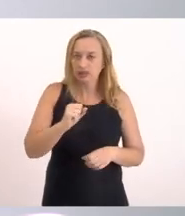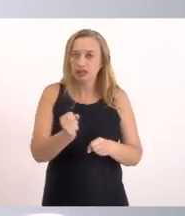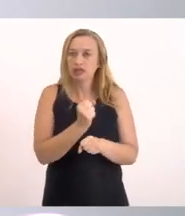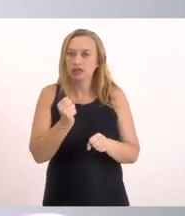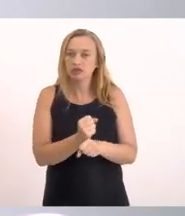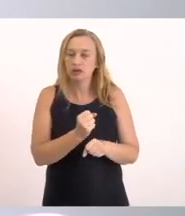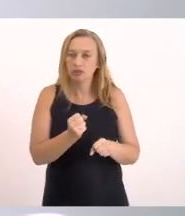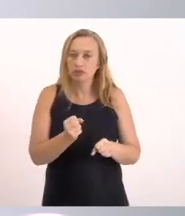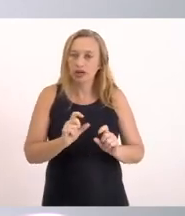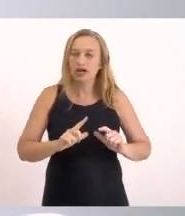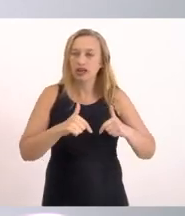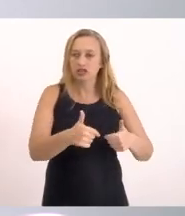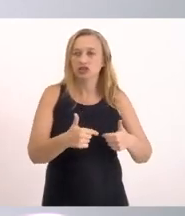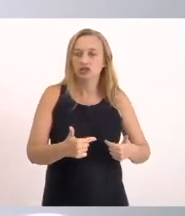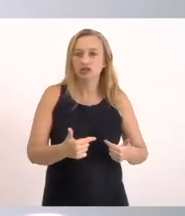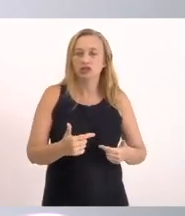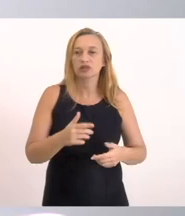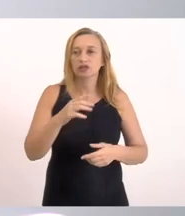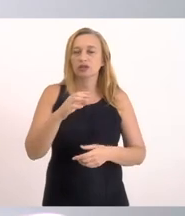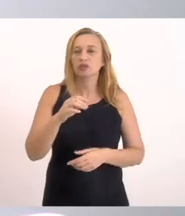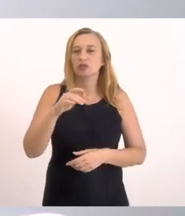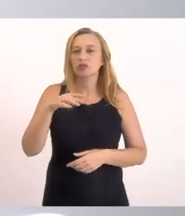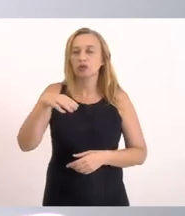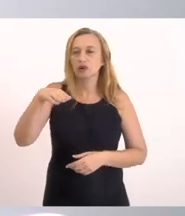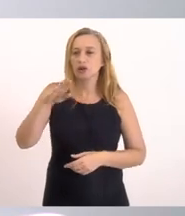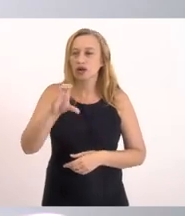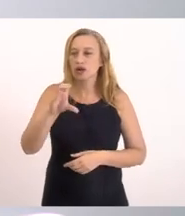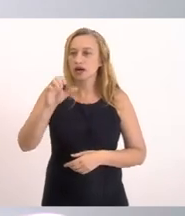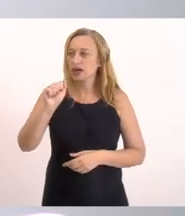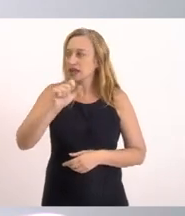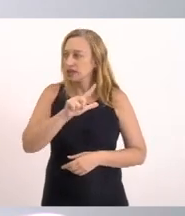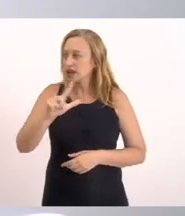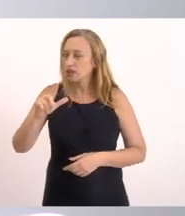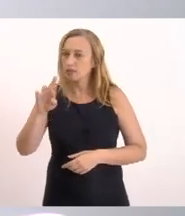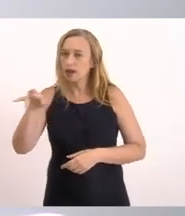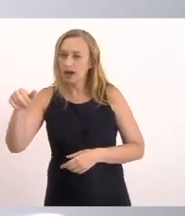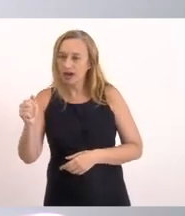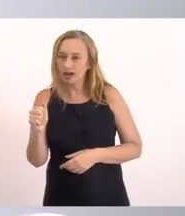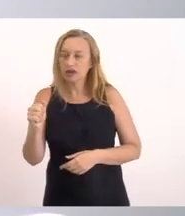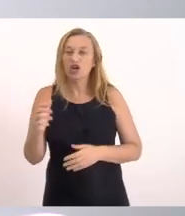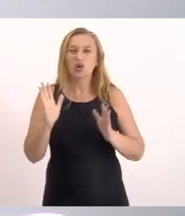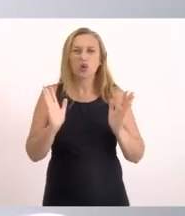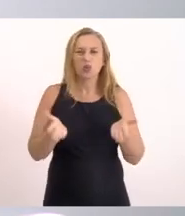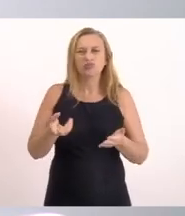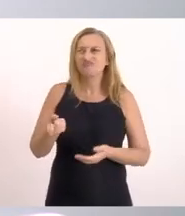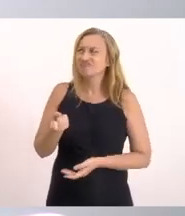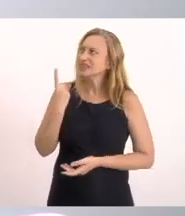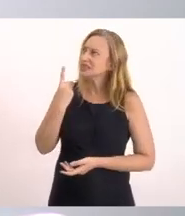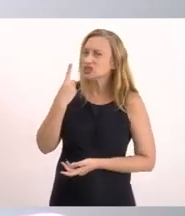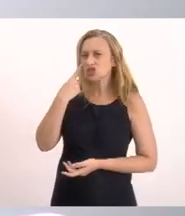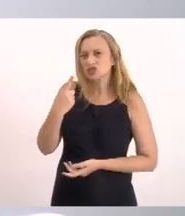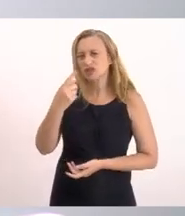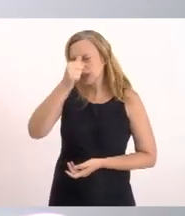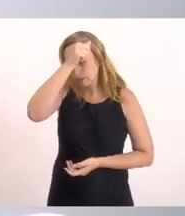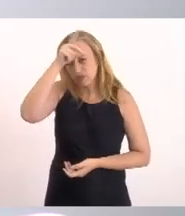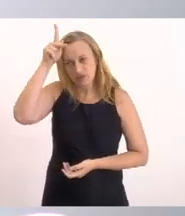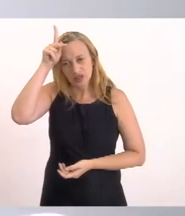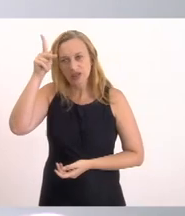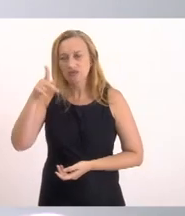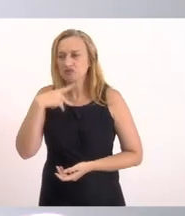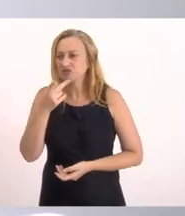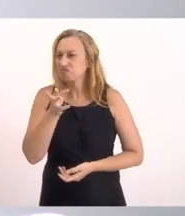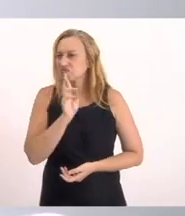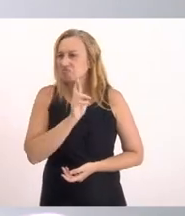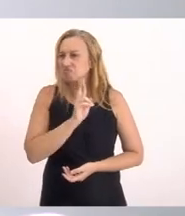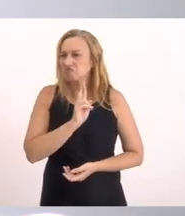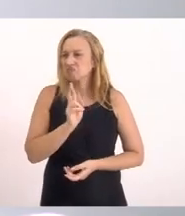obras Definitivas Do canal Do Barra Franca E hoje É muito estranheza A gente ter aí Que a prefeitura Não se pronuncia